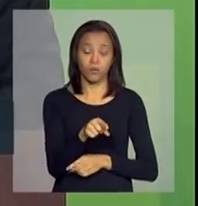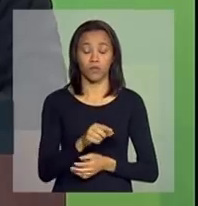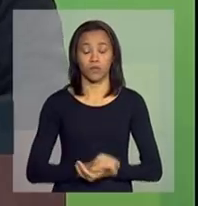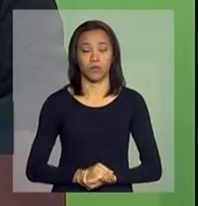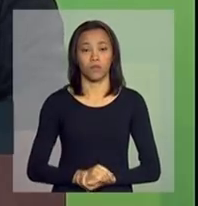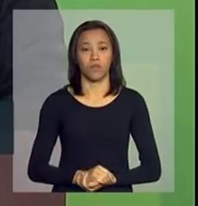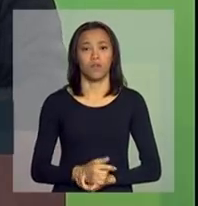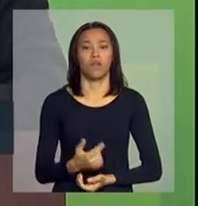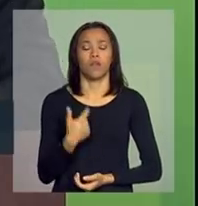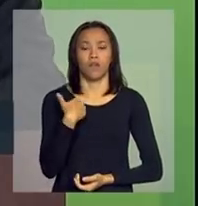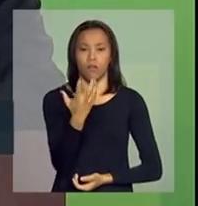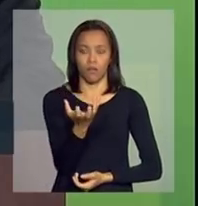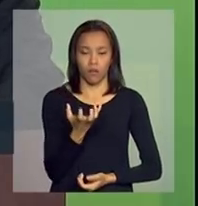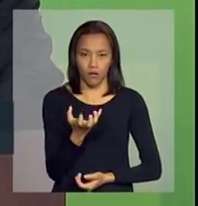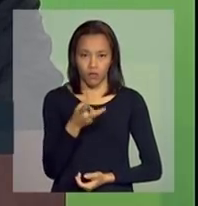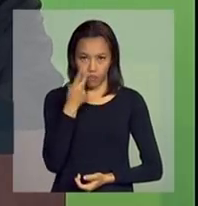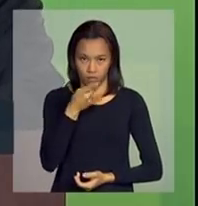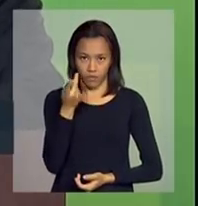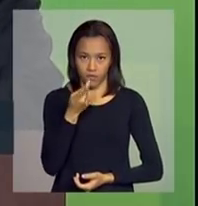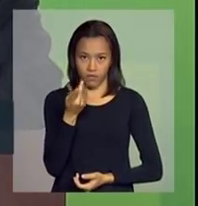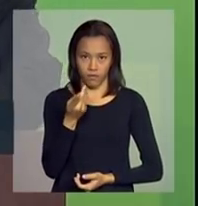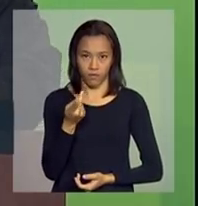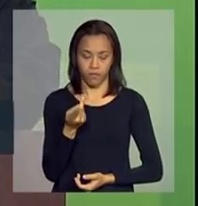eu queria dizer